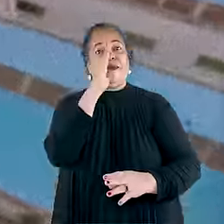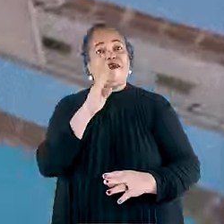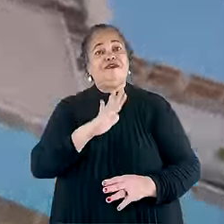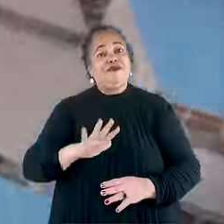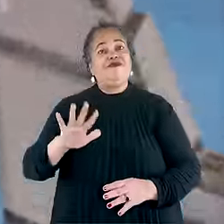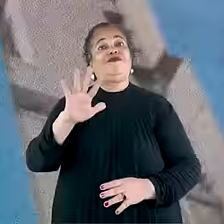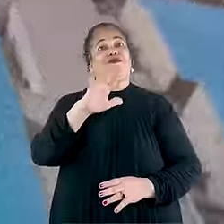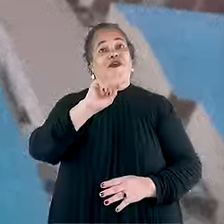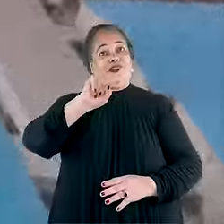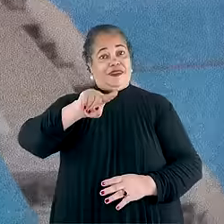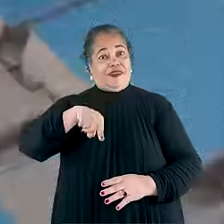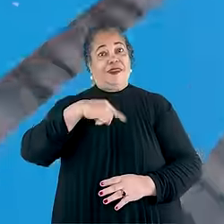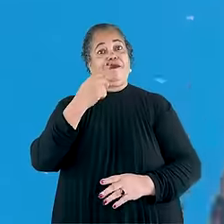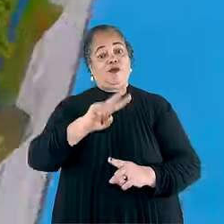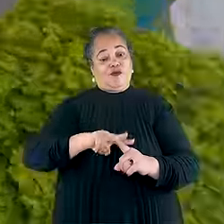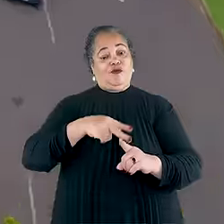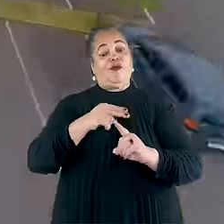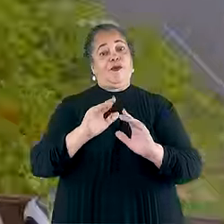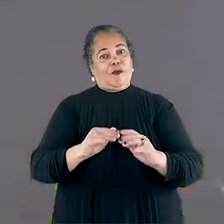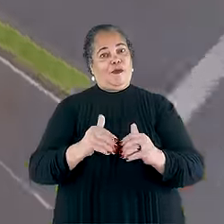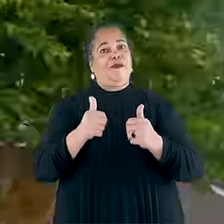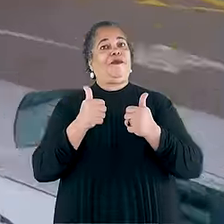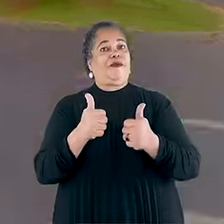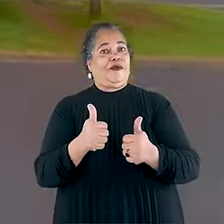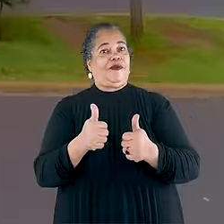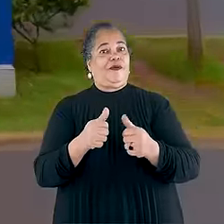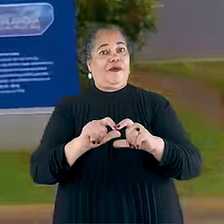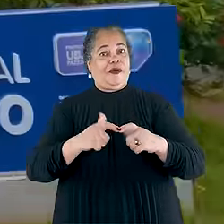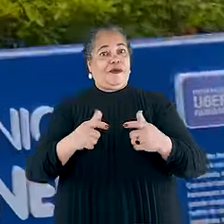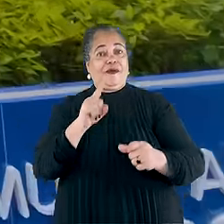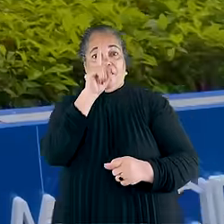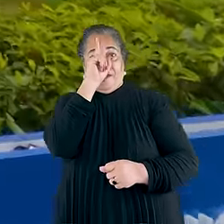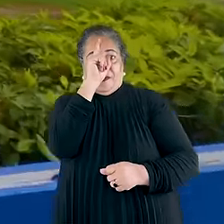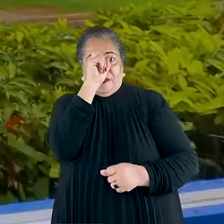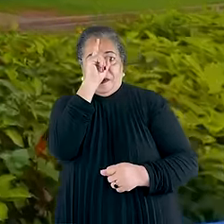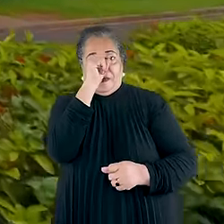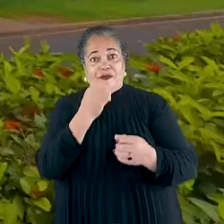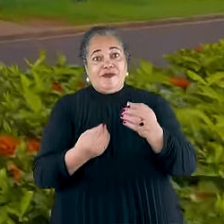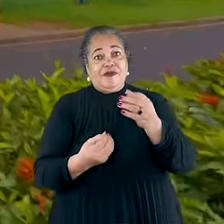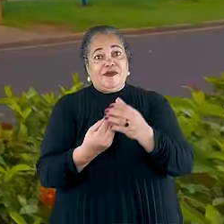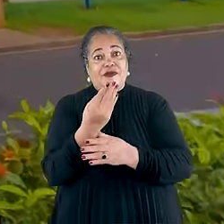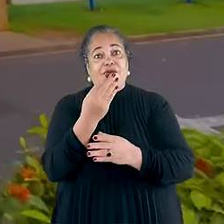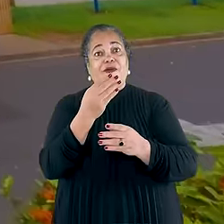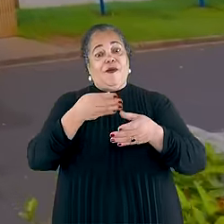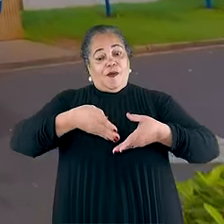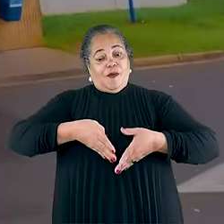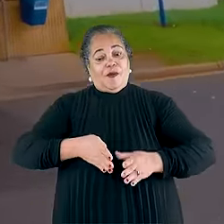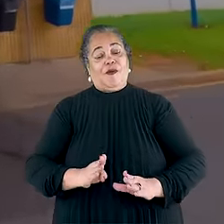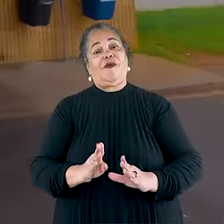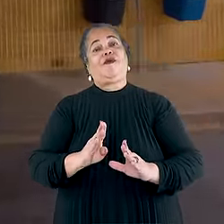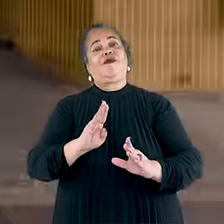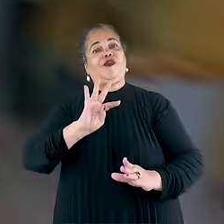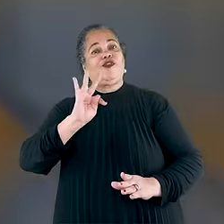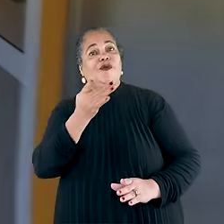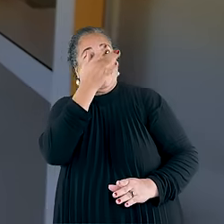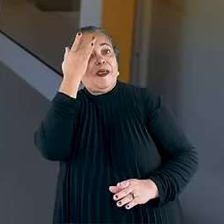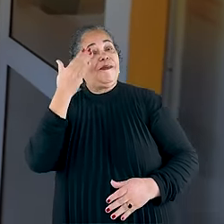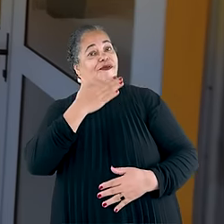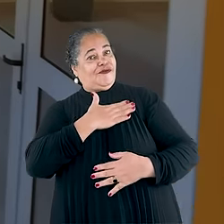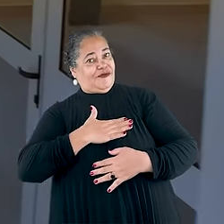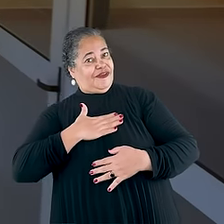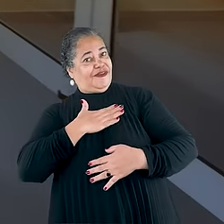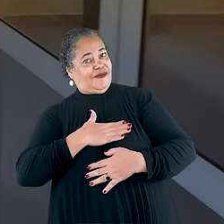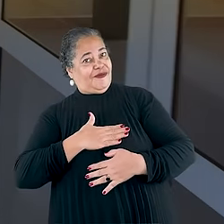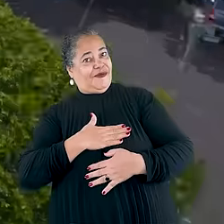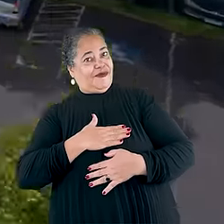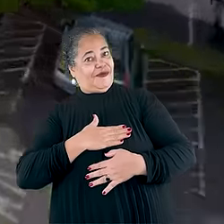que é referência no Brasil todo. E depois fez o que era bom ser melhor. Ampliou o hospital, que todo mundo elogia,